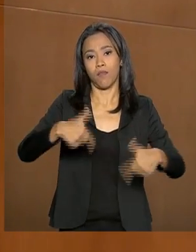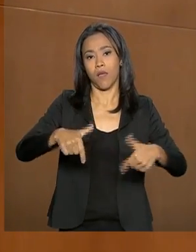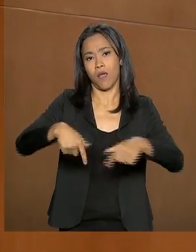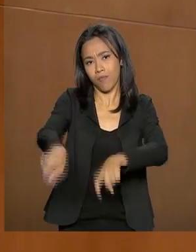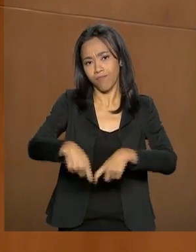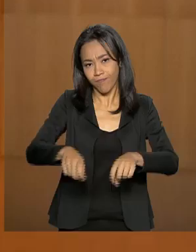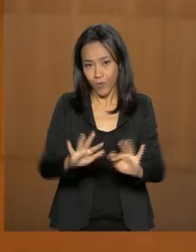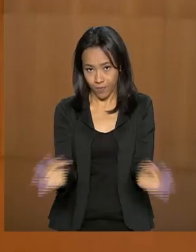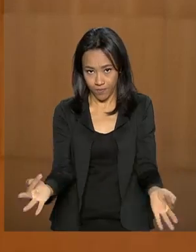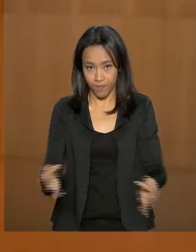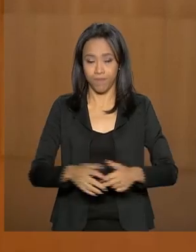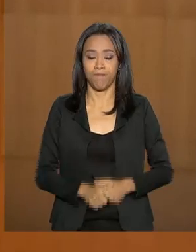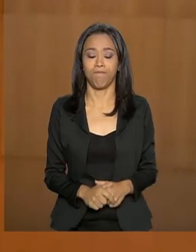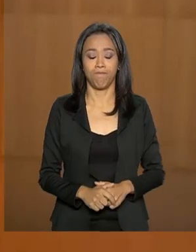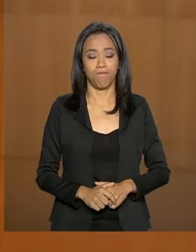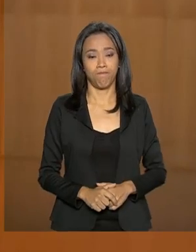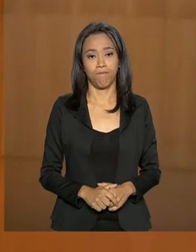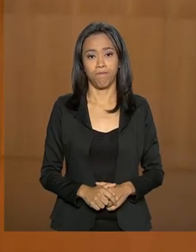agricultor brasileiro.